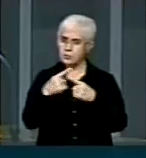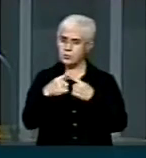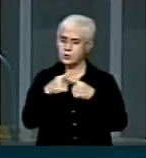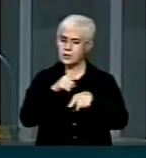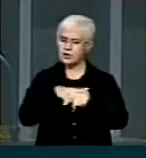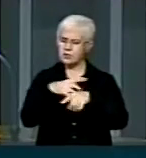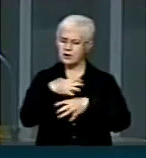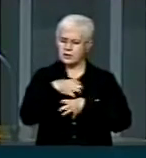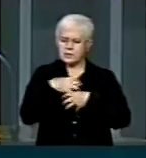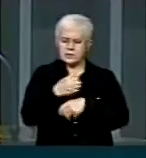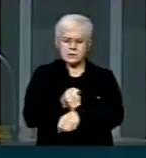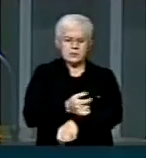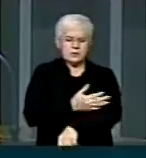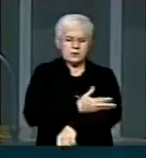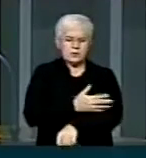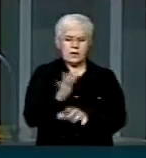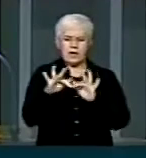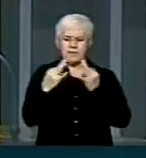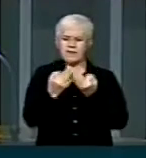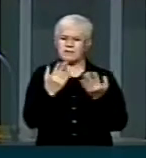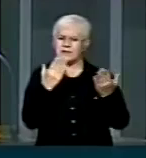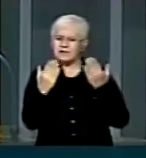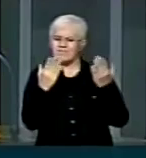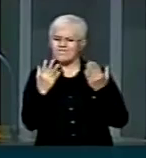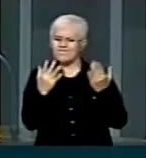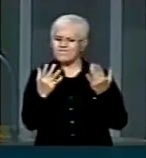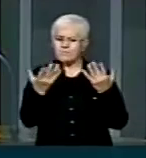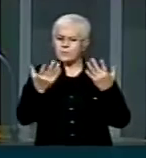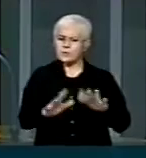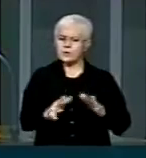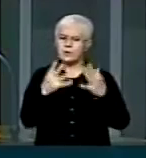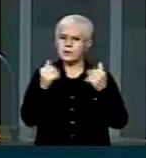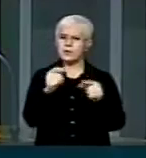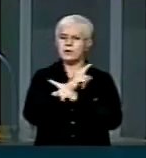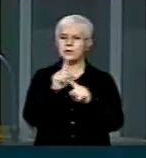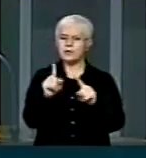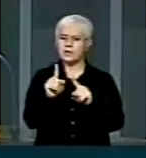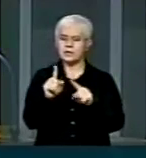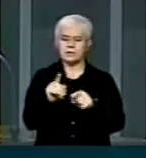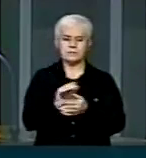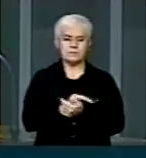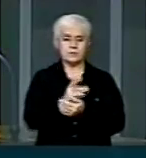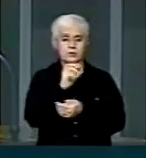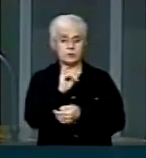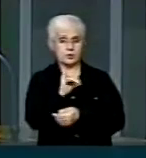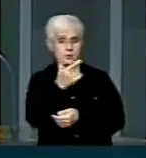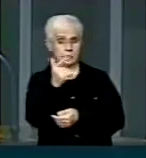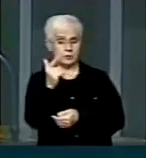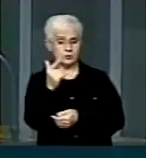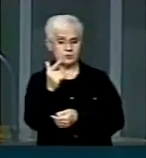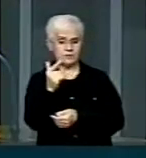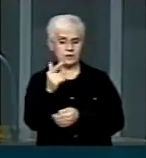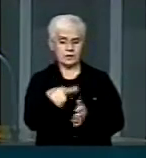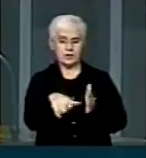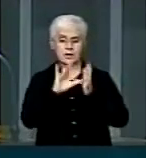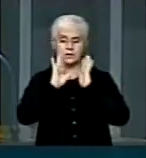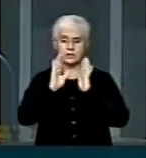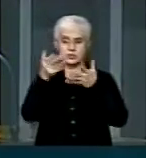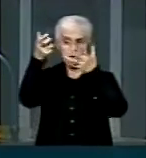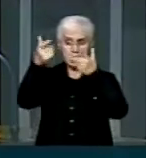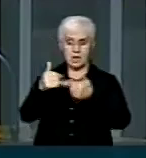grande comoção, a família pode ficar em dúvida sobre o que fazer caso não existe conceito prévio.